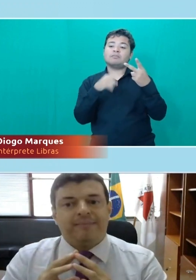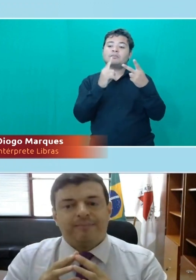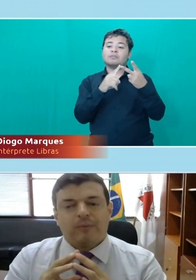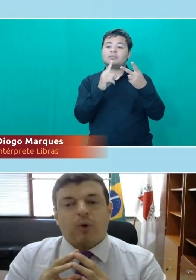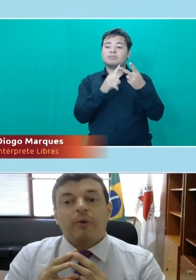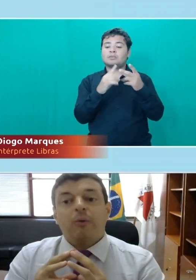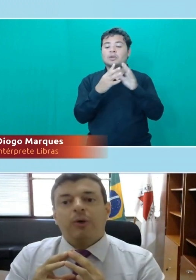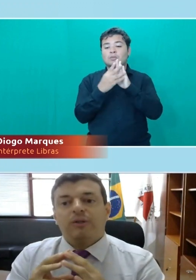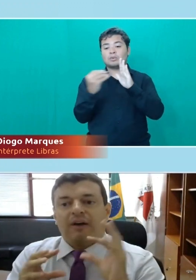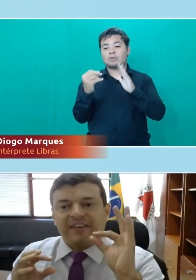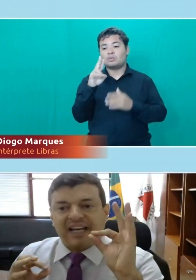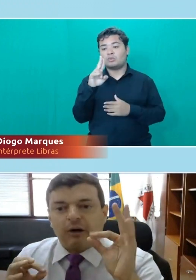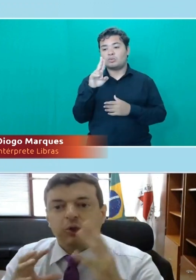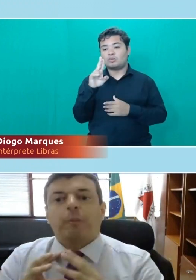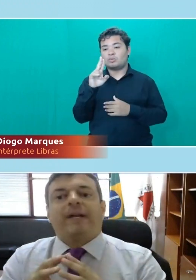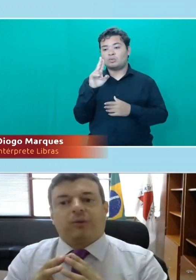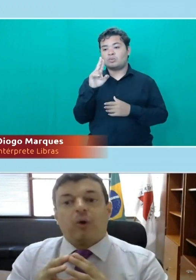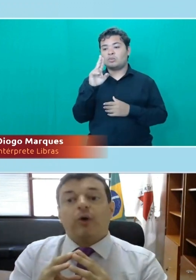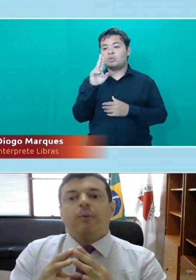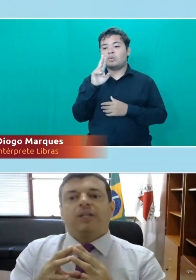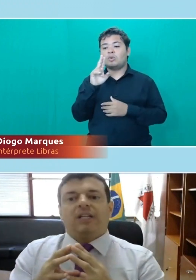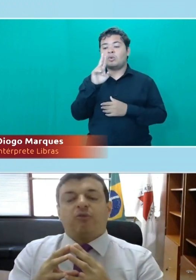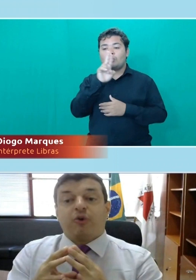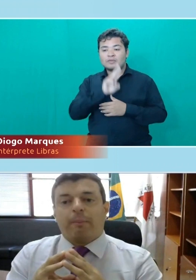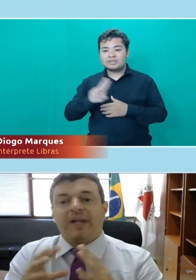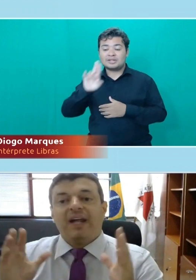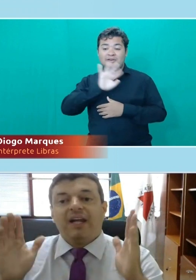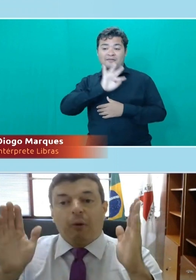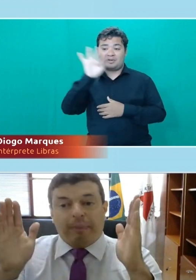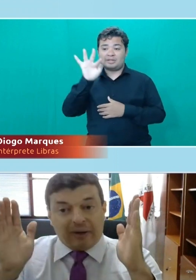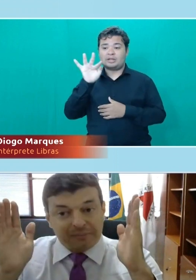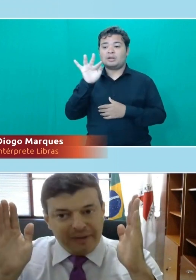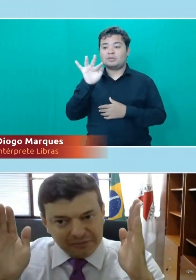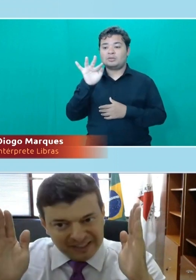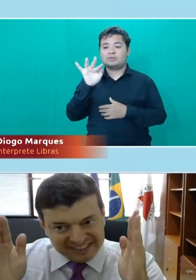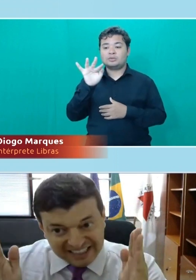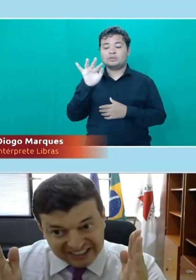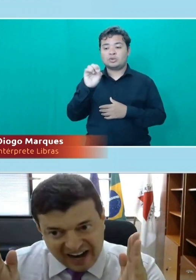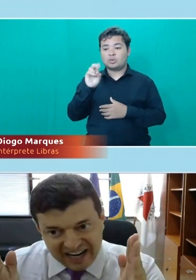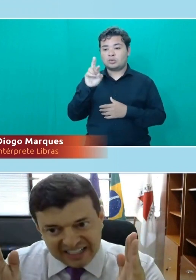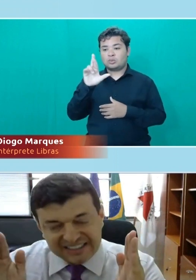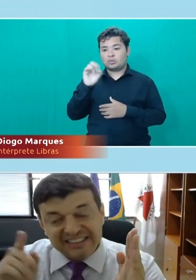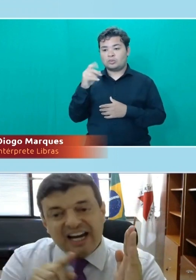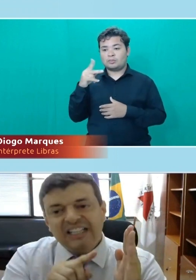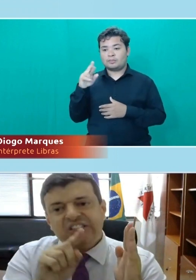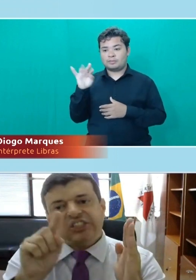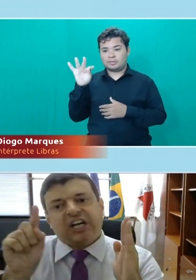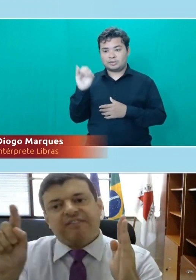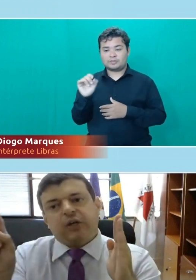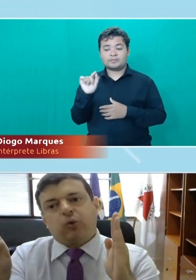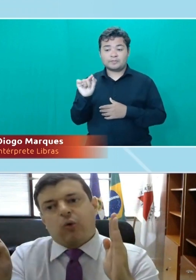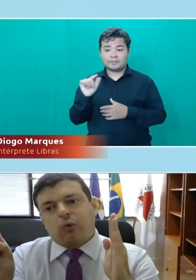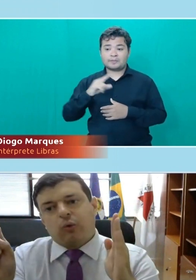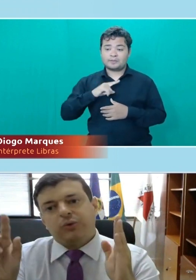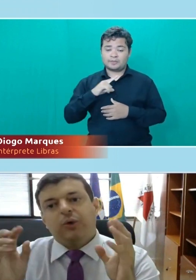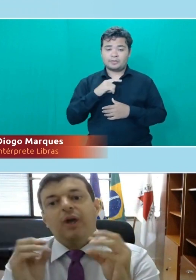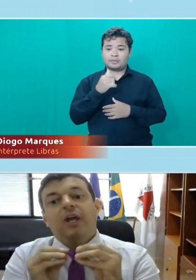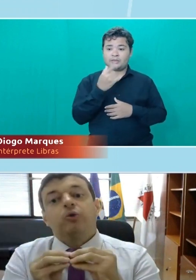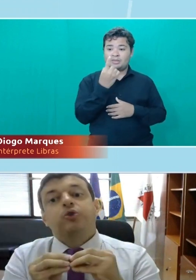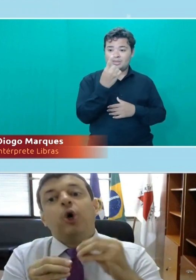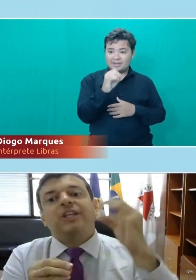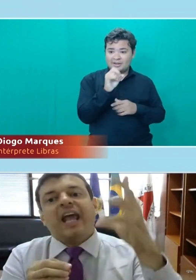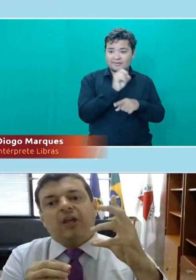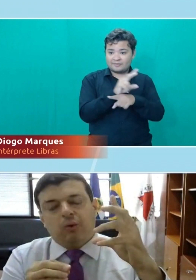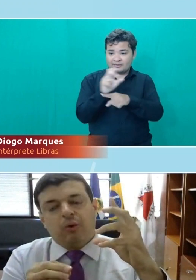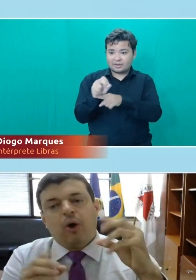UFOP, da Federal de Ouro Preto. Qual que o modelo da UFOP? Eu pego as mesmas 10 vagas e, antes de haver o concurso,